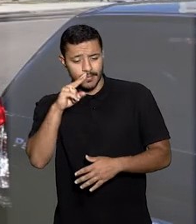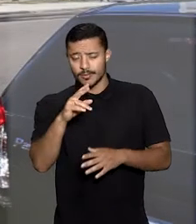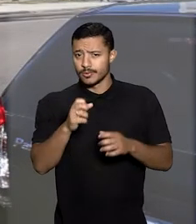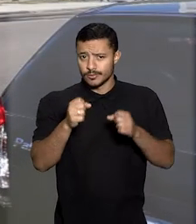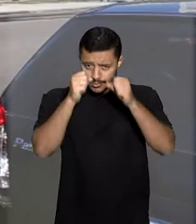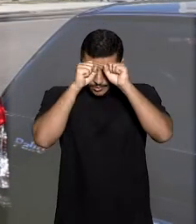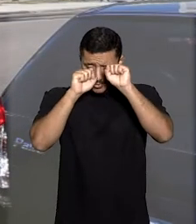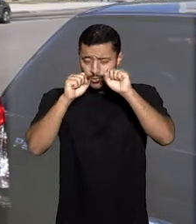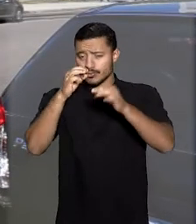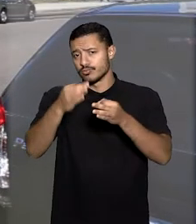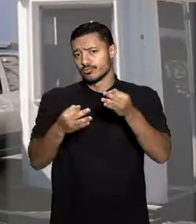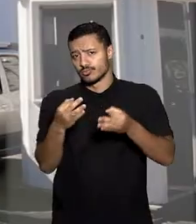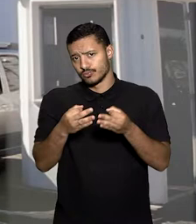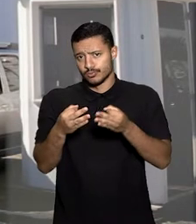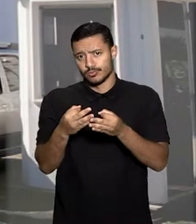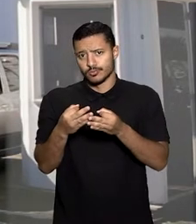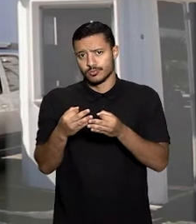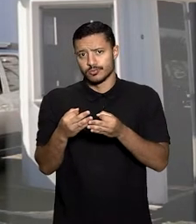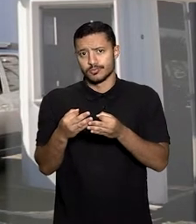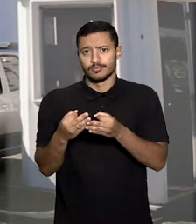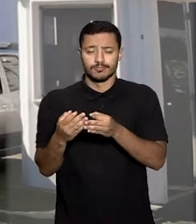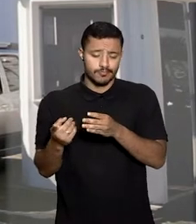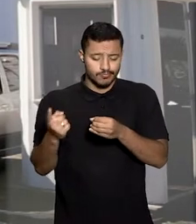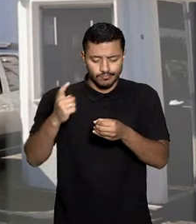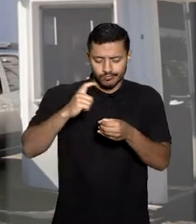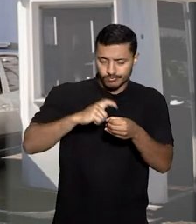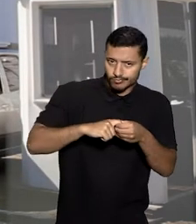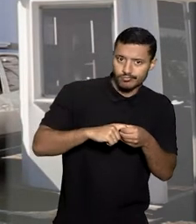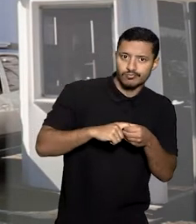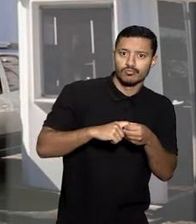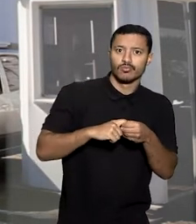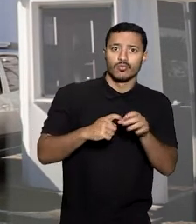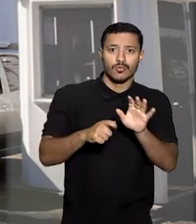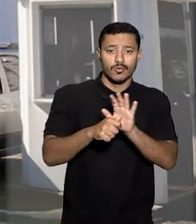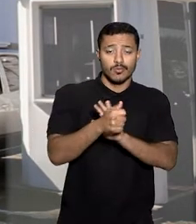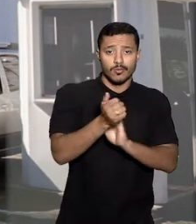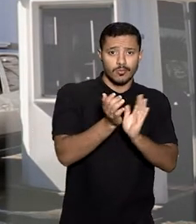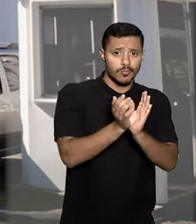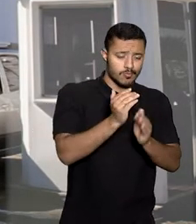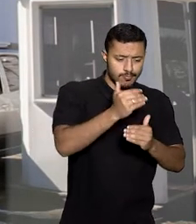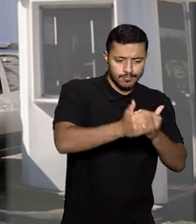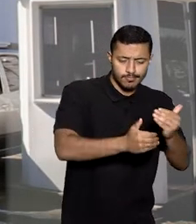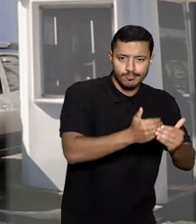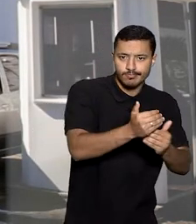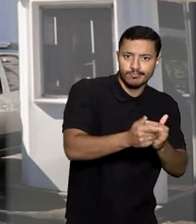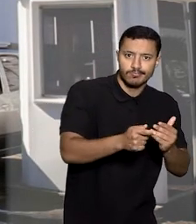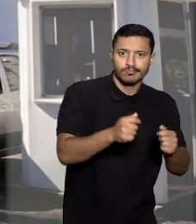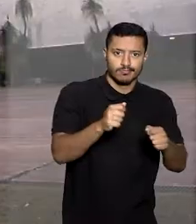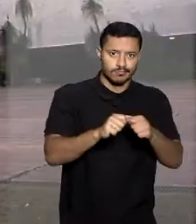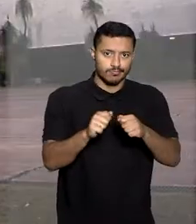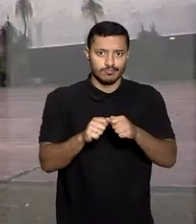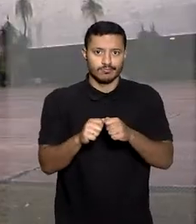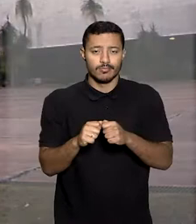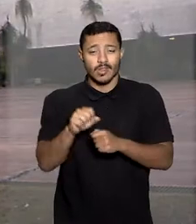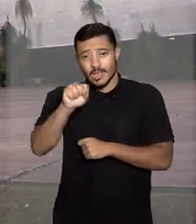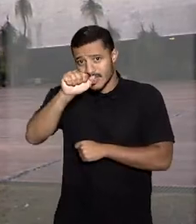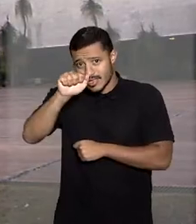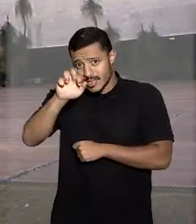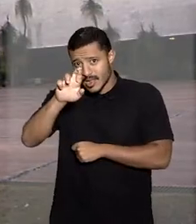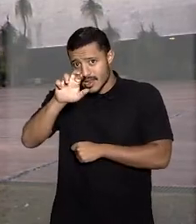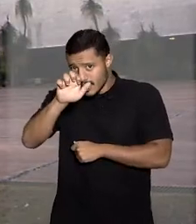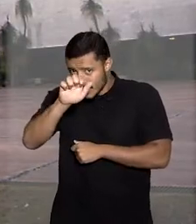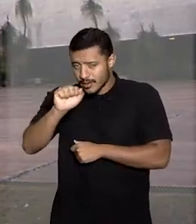de Justiça do Paraná, que determinou o retorno dos autos à primeira instância para o prosseguimento da execução. A Serasa